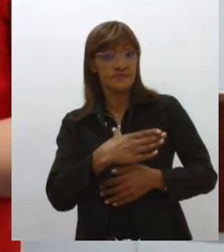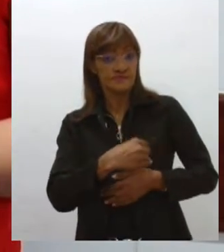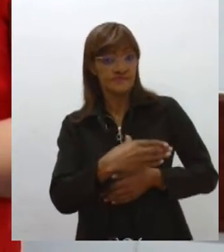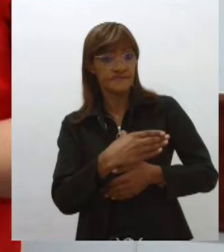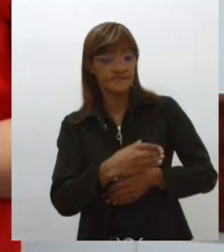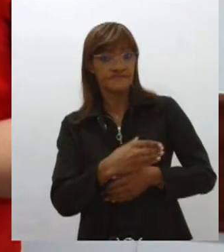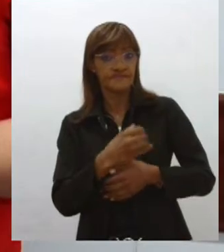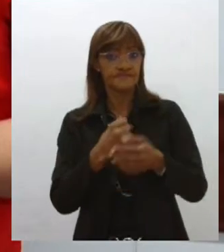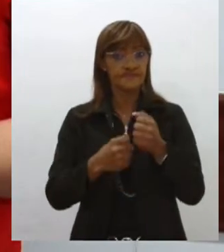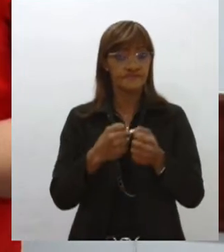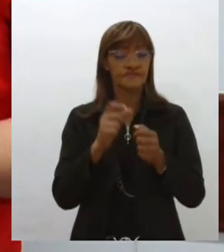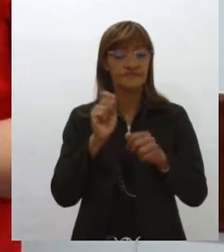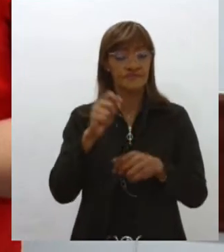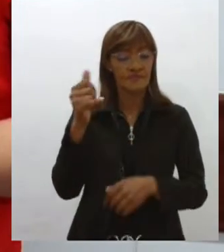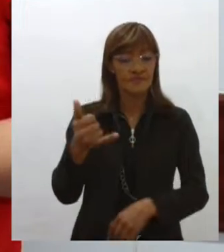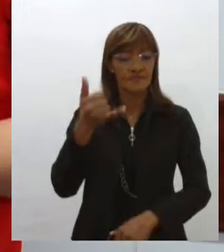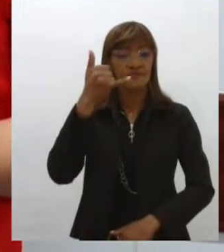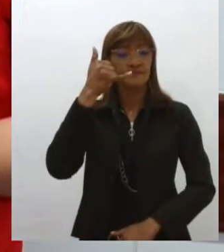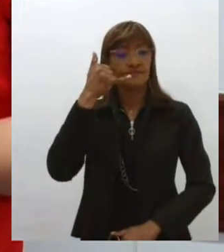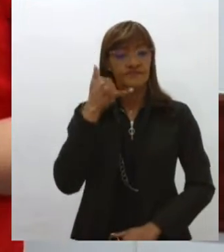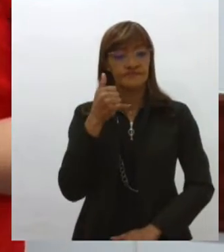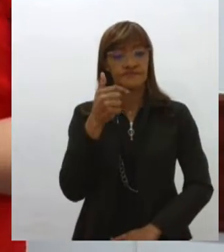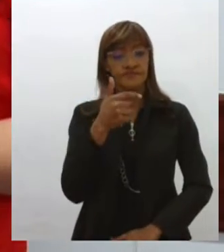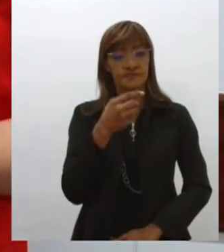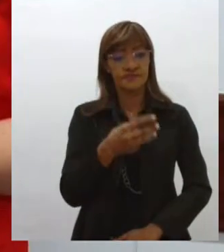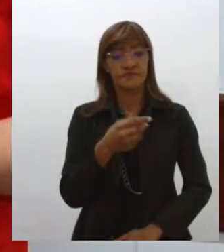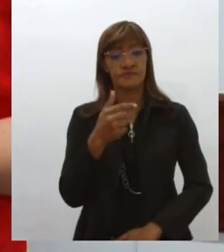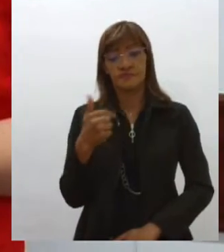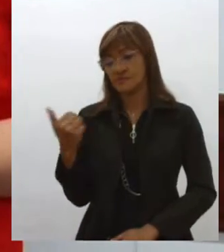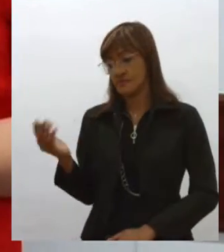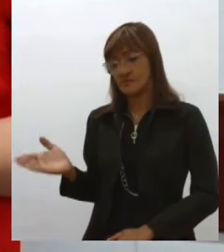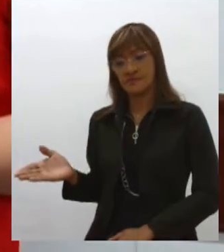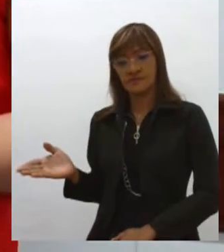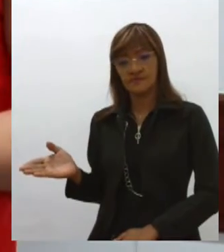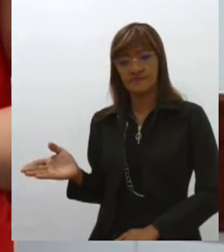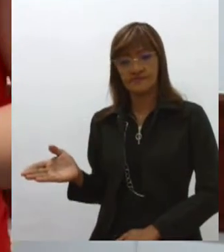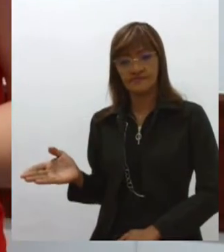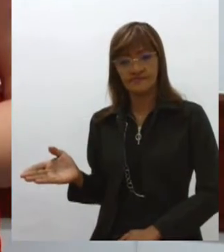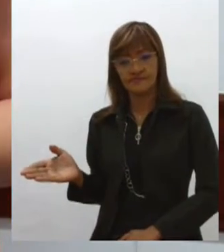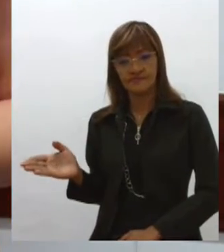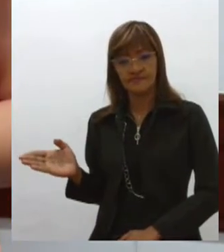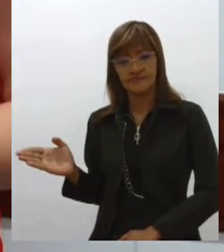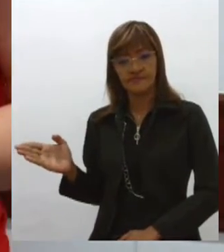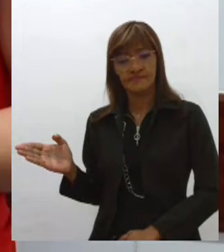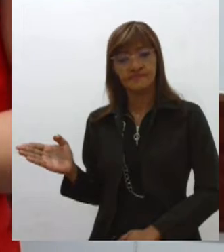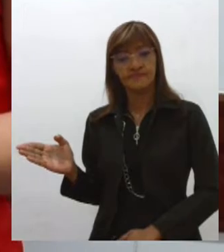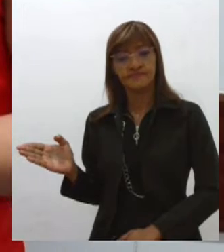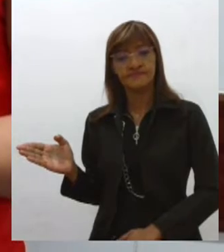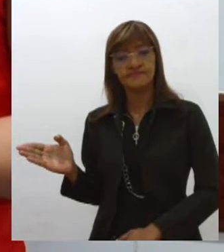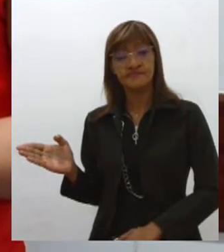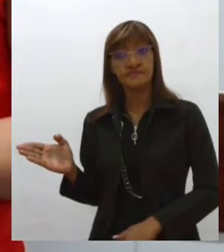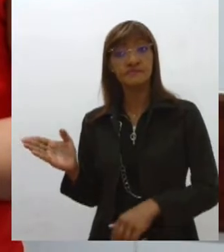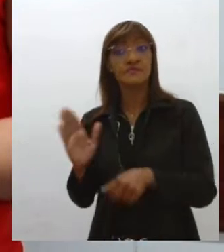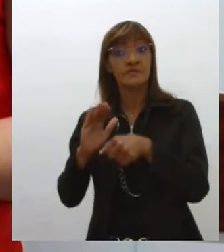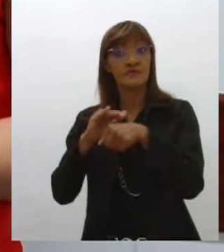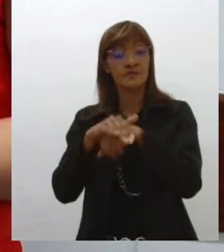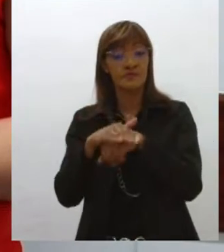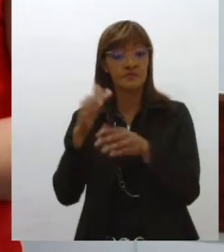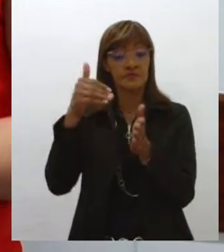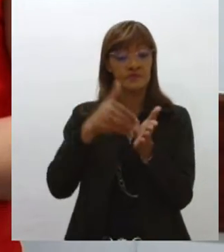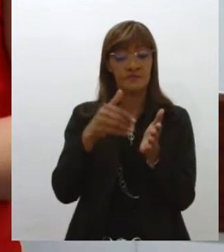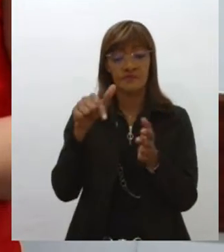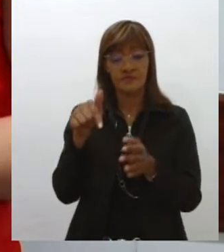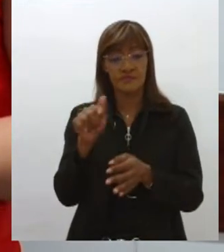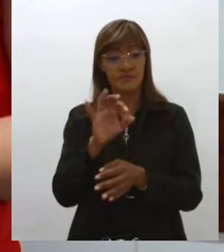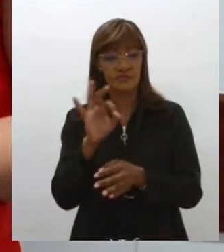gente. Essa mulher vai ligar para o 3226-6301. A gente funciona até 7 horas da noite. A gente vai fazer o cadastro.